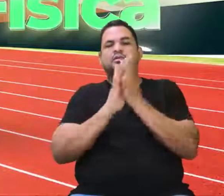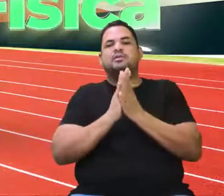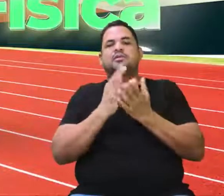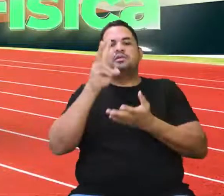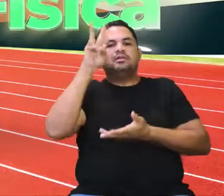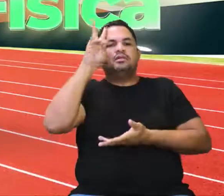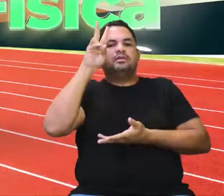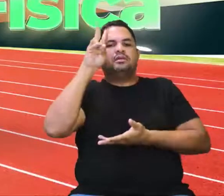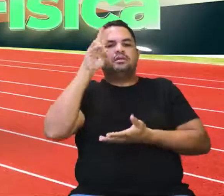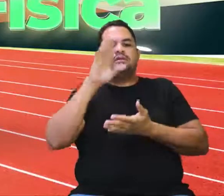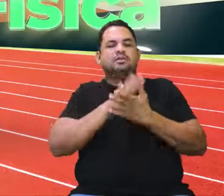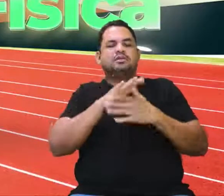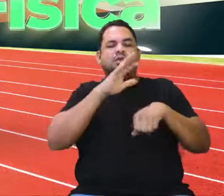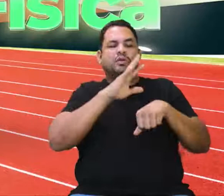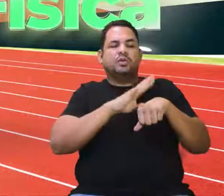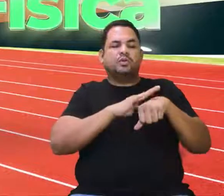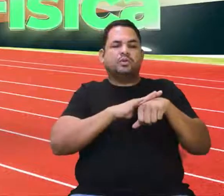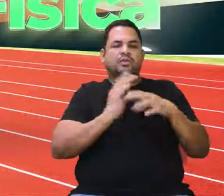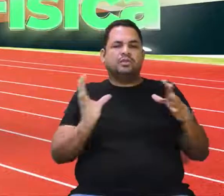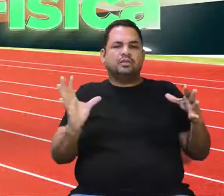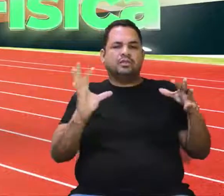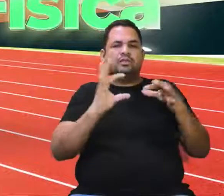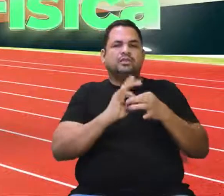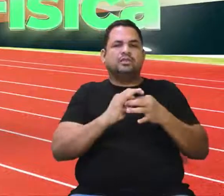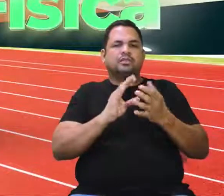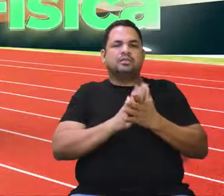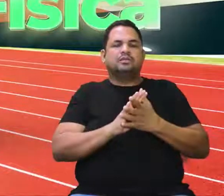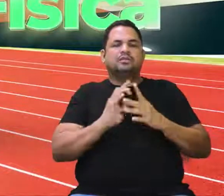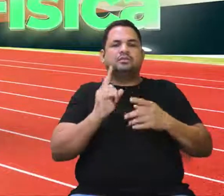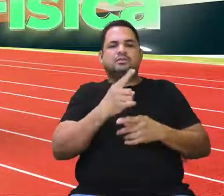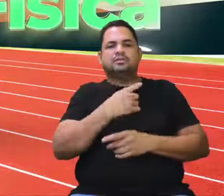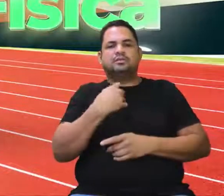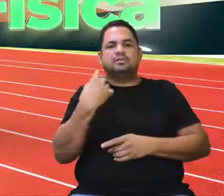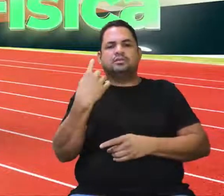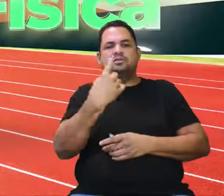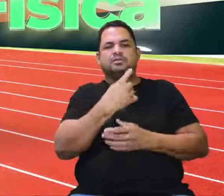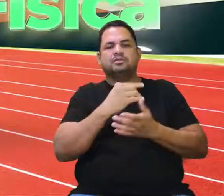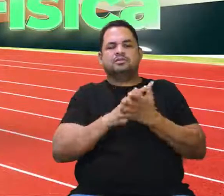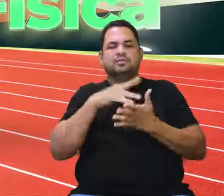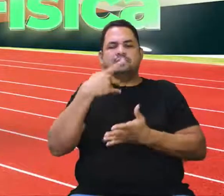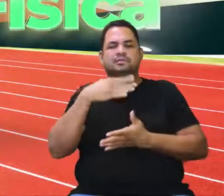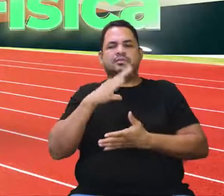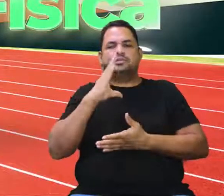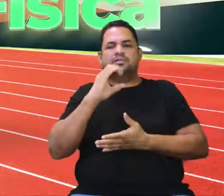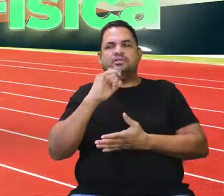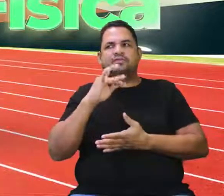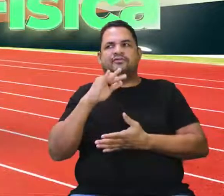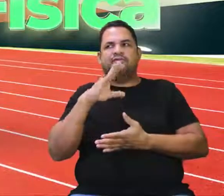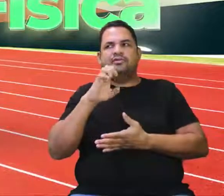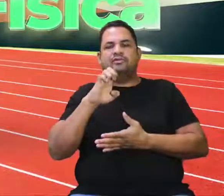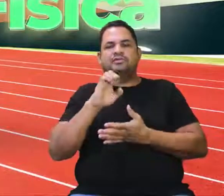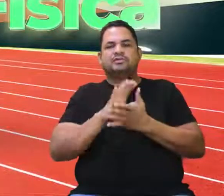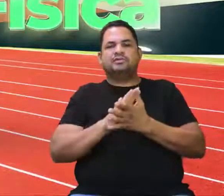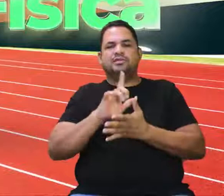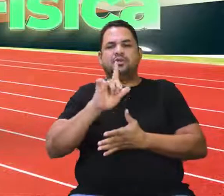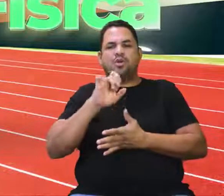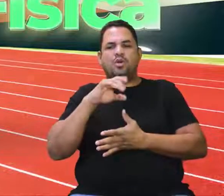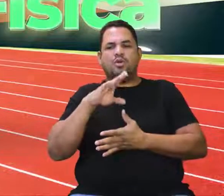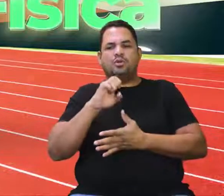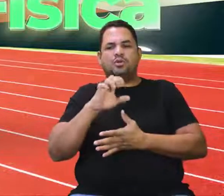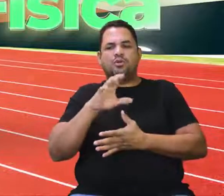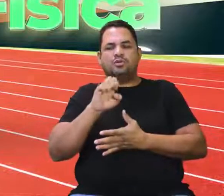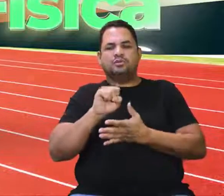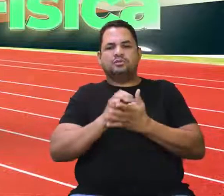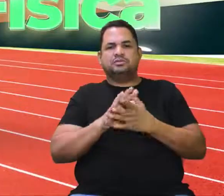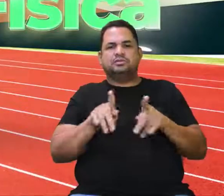vou ter que lembrar também das doenças associadas. Isso. Nós falamos aí de cifose, de lordose, do que mais, prof, nós